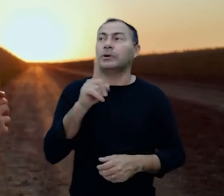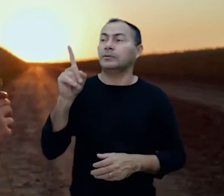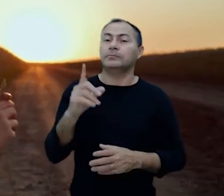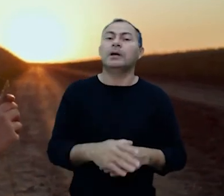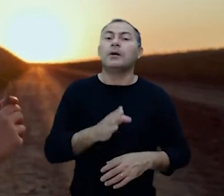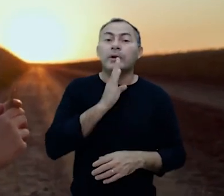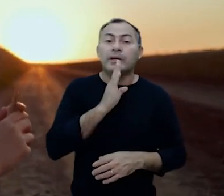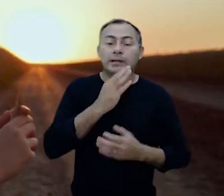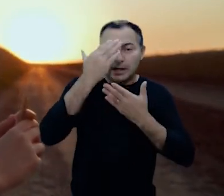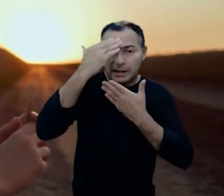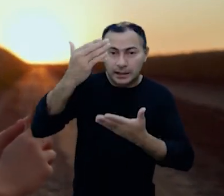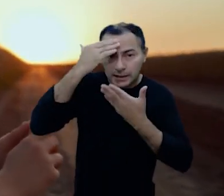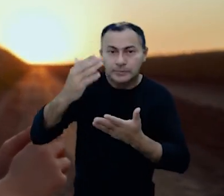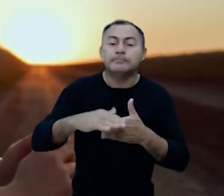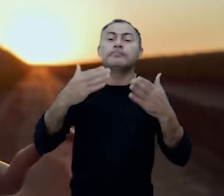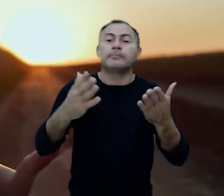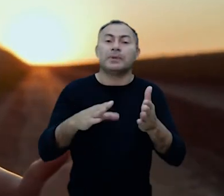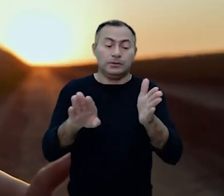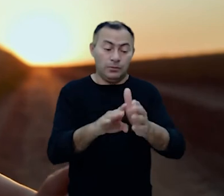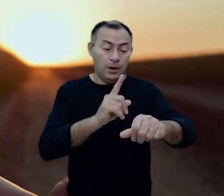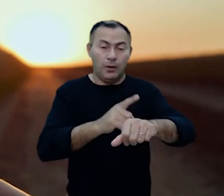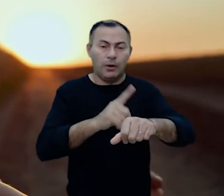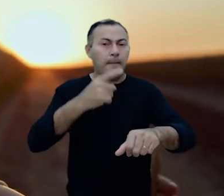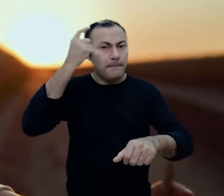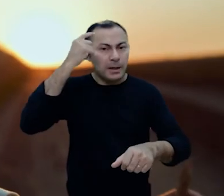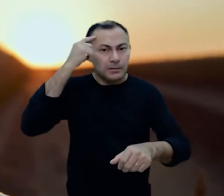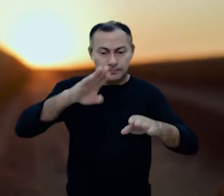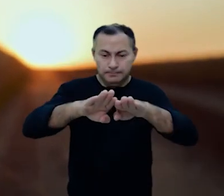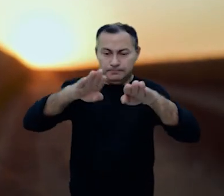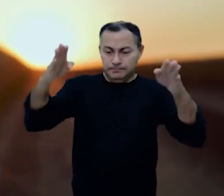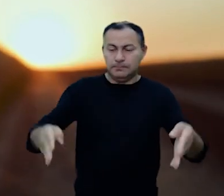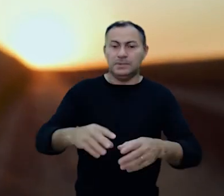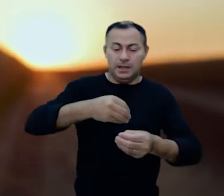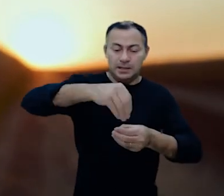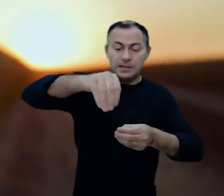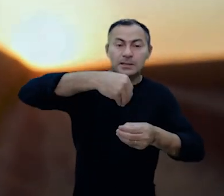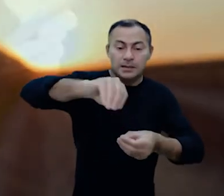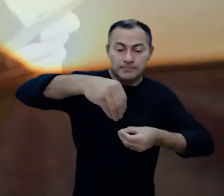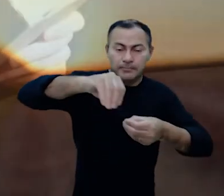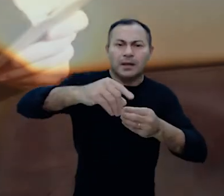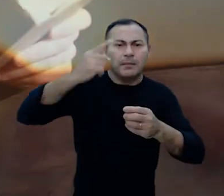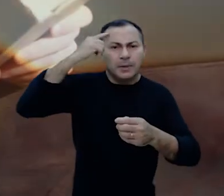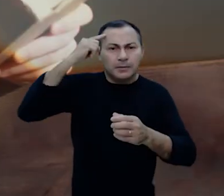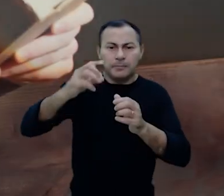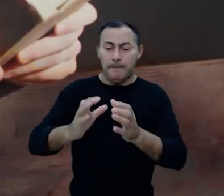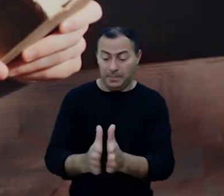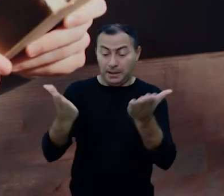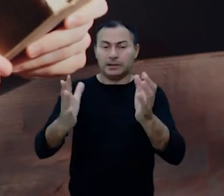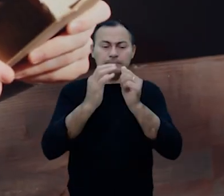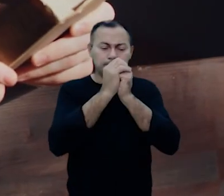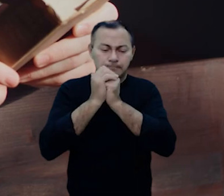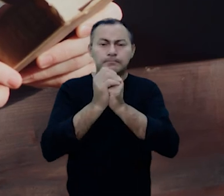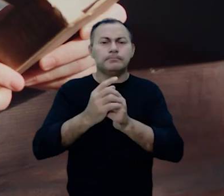conhecidas por ele reconheça e agradeça então chegou a hora de pensarmos um altar de incenso pense no milagre da